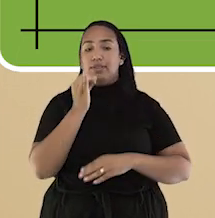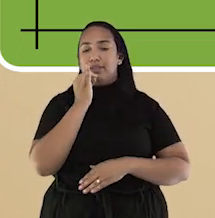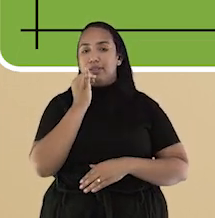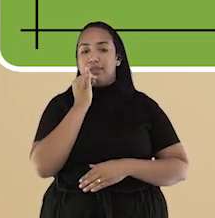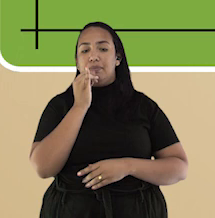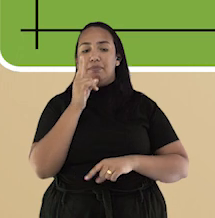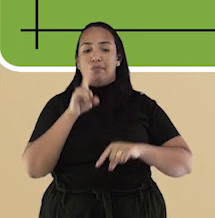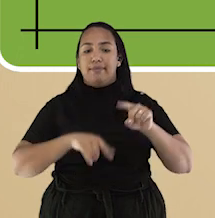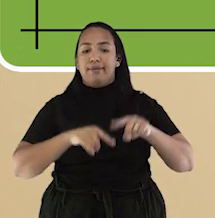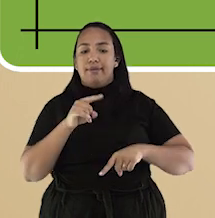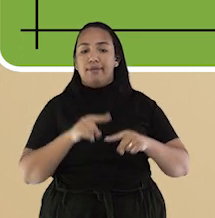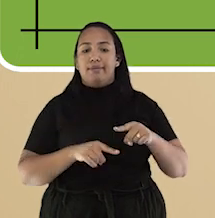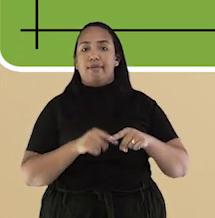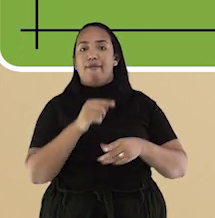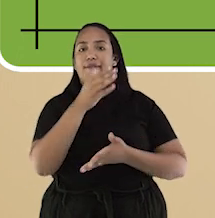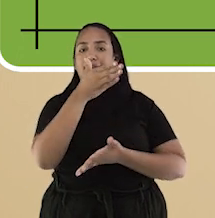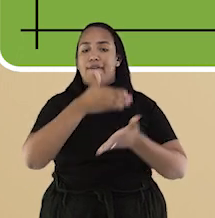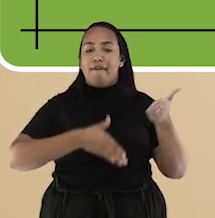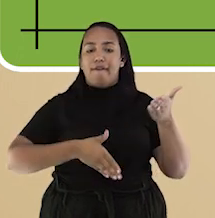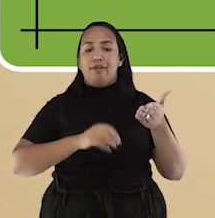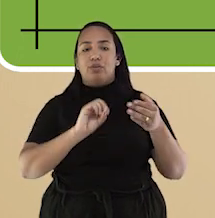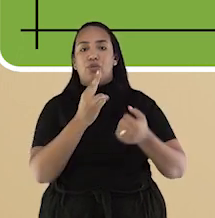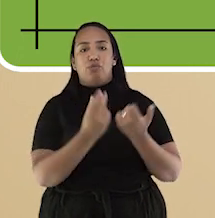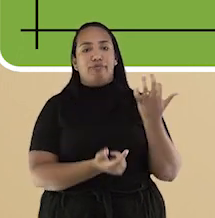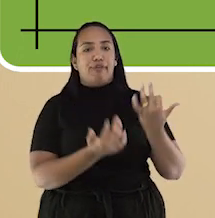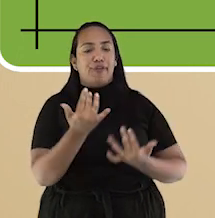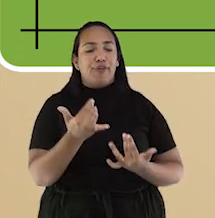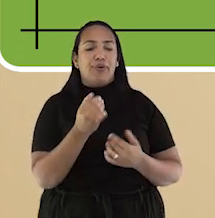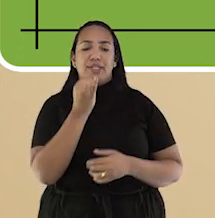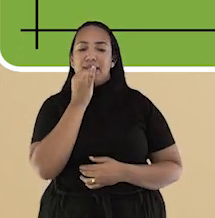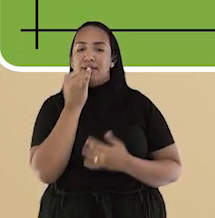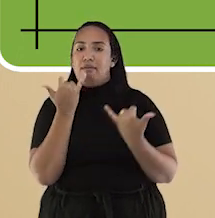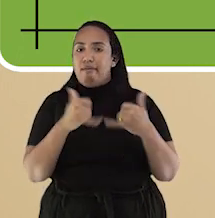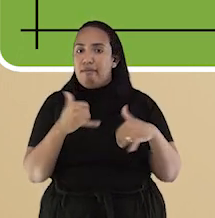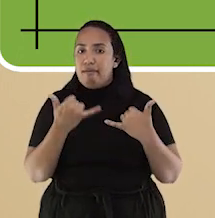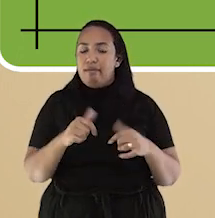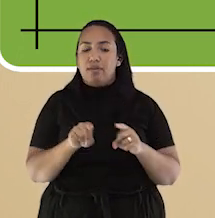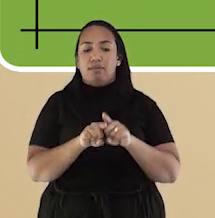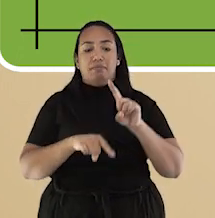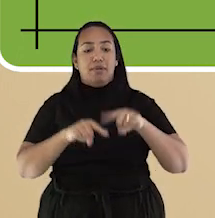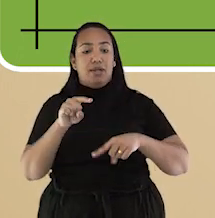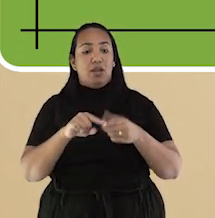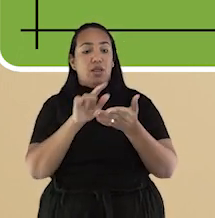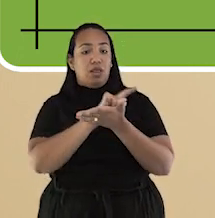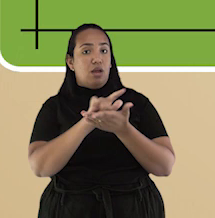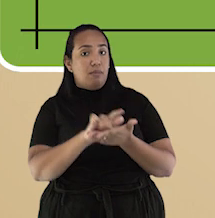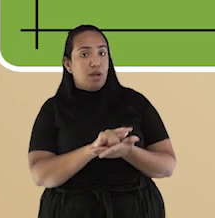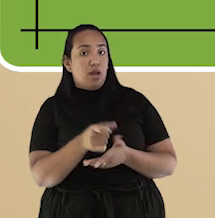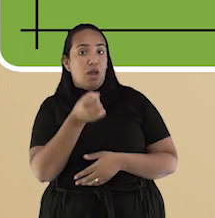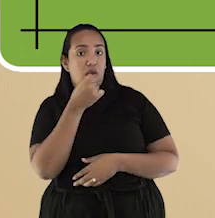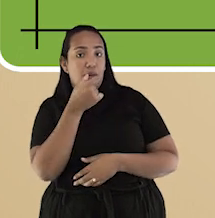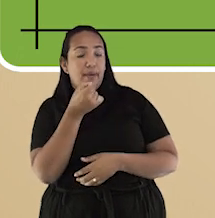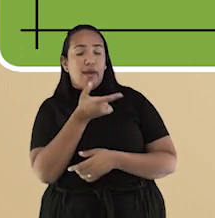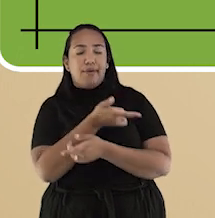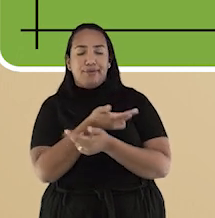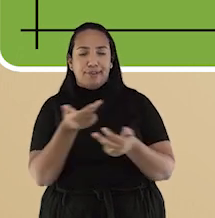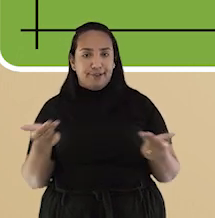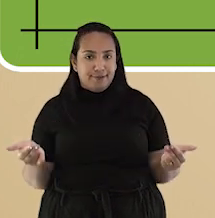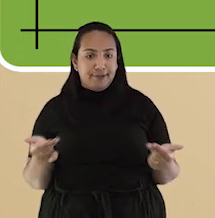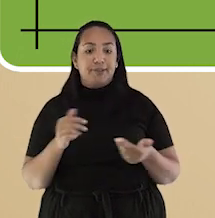cortantes e inflamáveis, eletricidade, produtos de limpeza, medicamentos e etc.